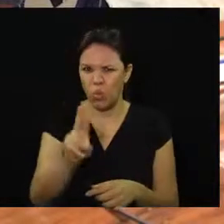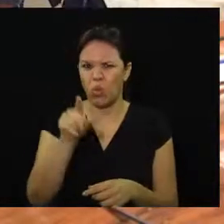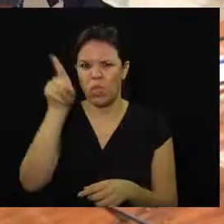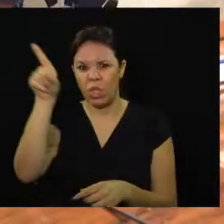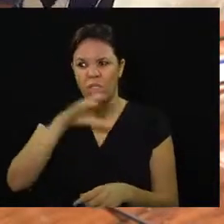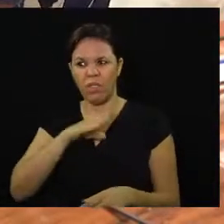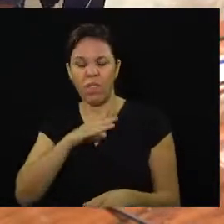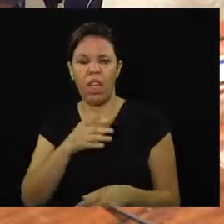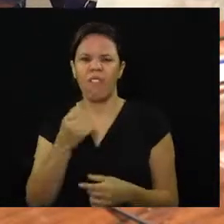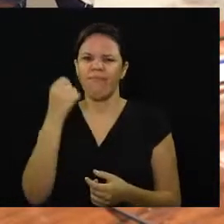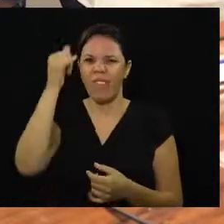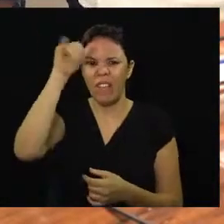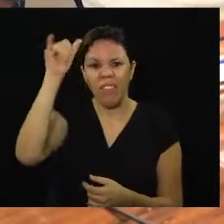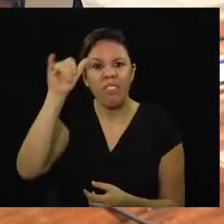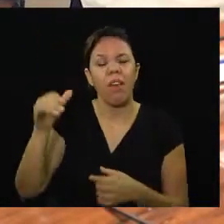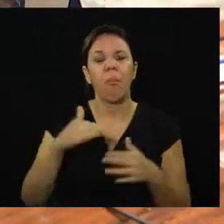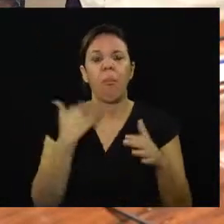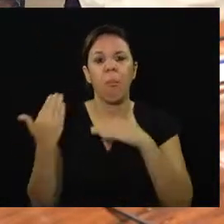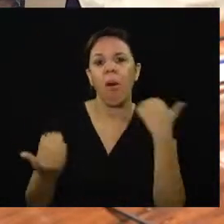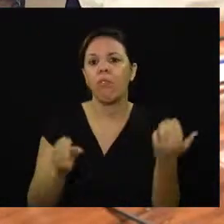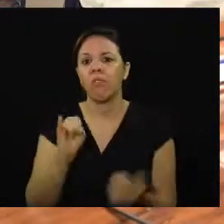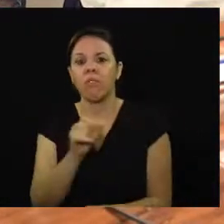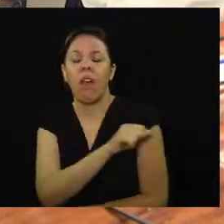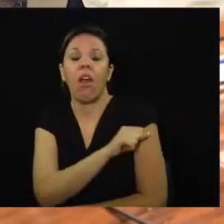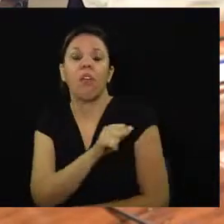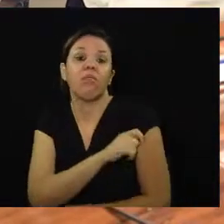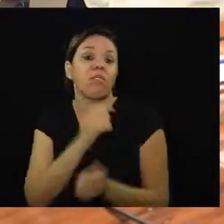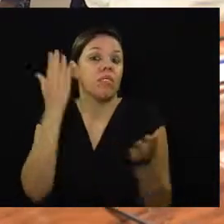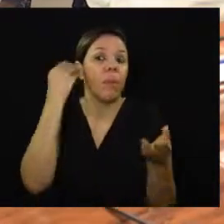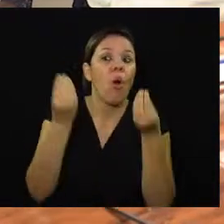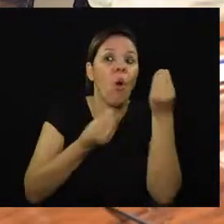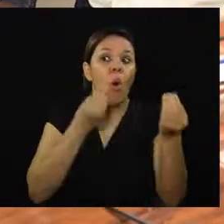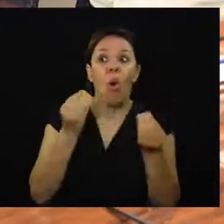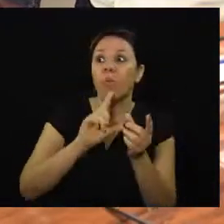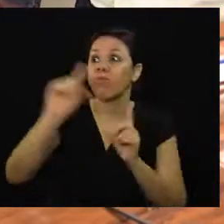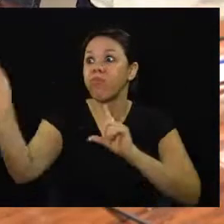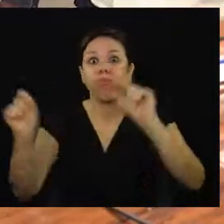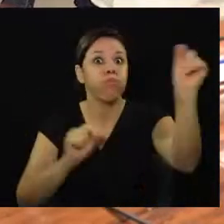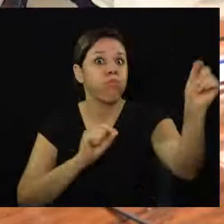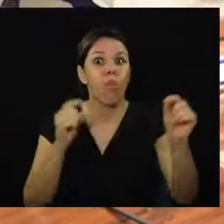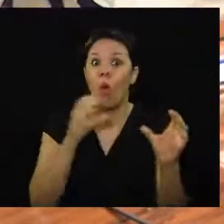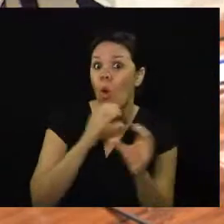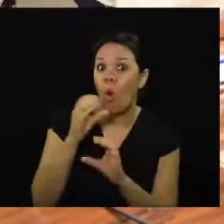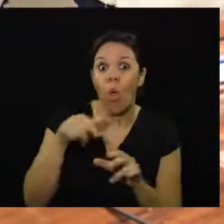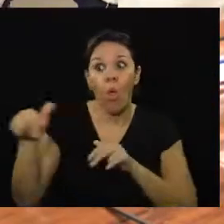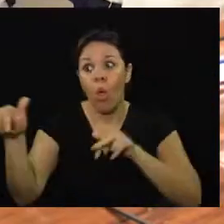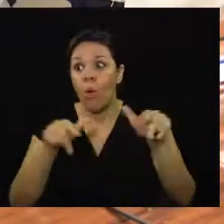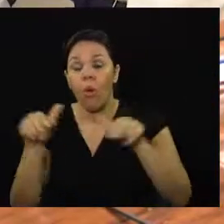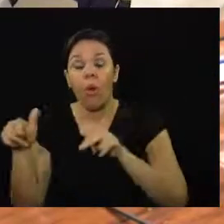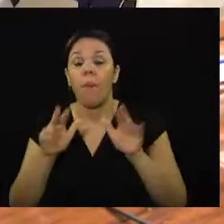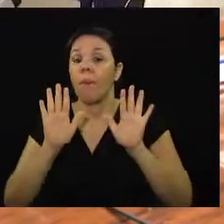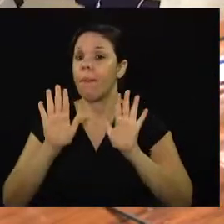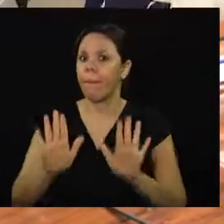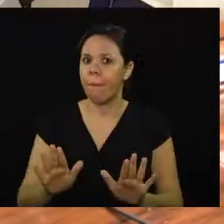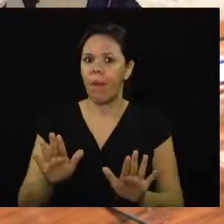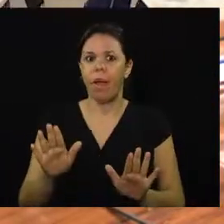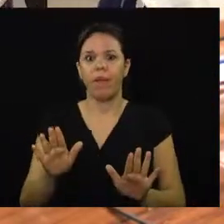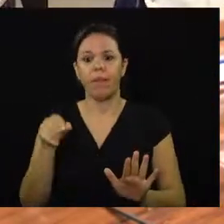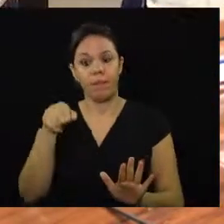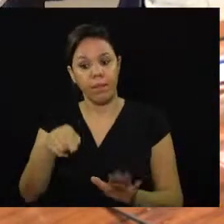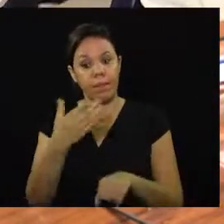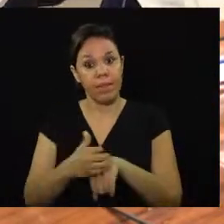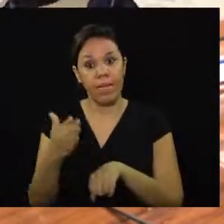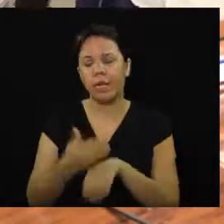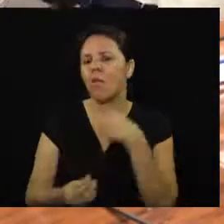mortes se os alunos soubessem como sair dali e não ficassem naquela correria. Mas, esse treinamento